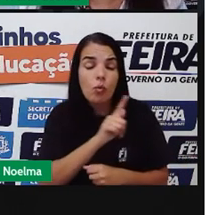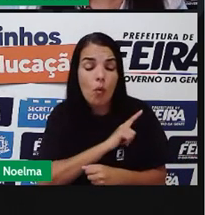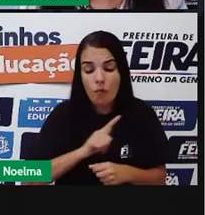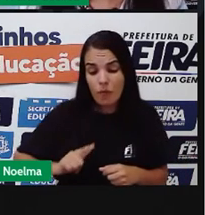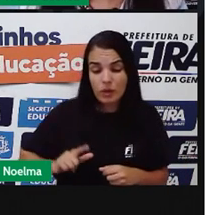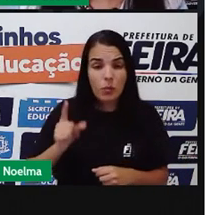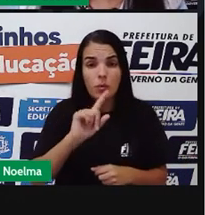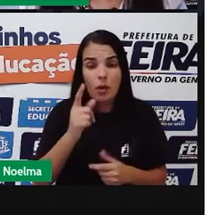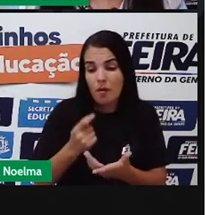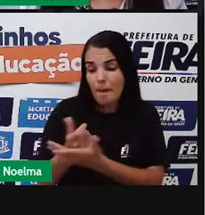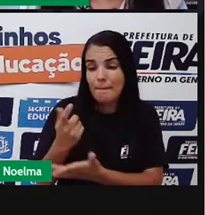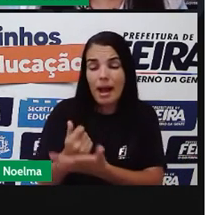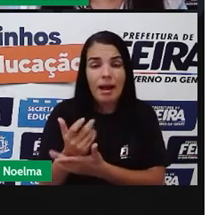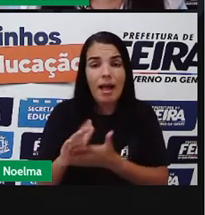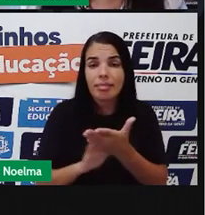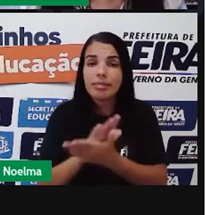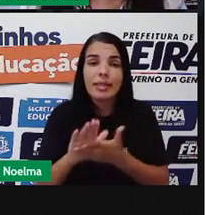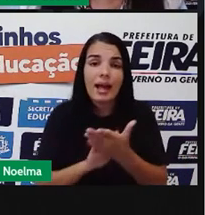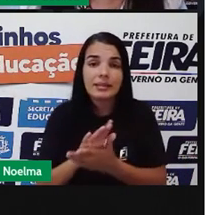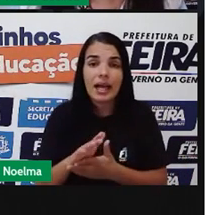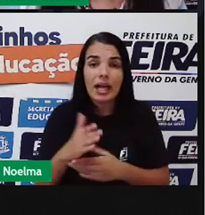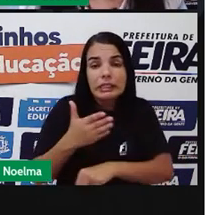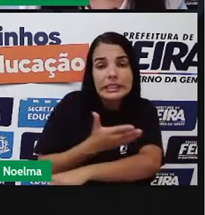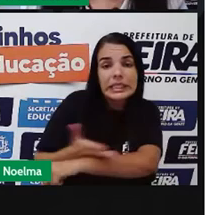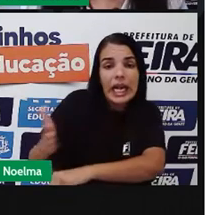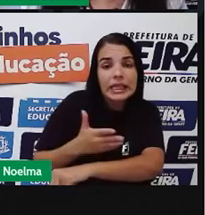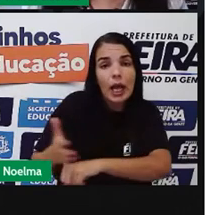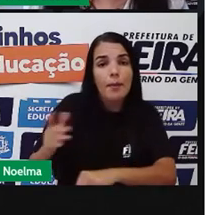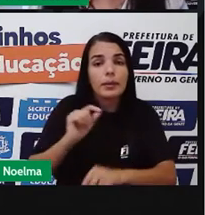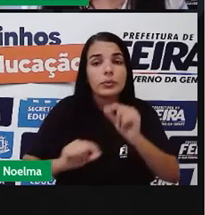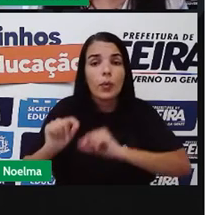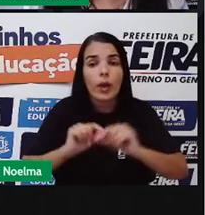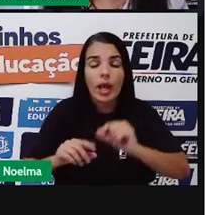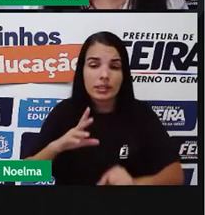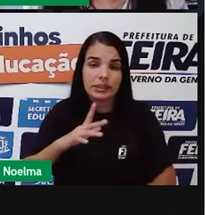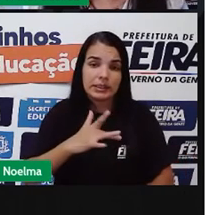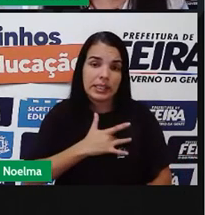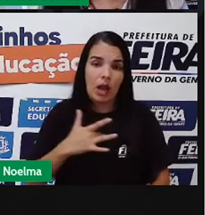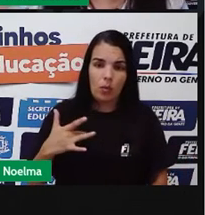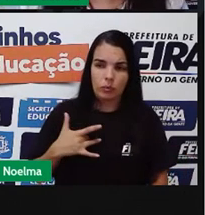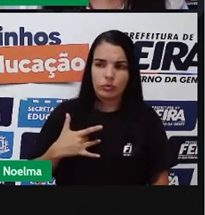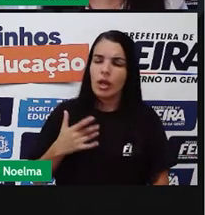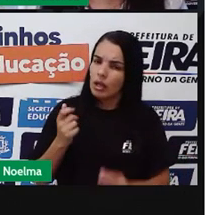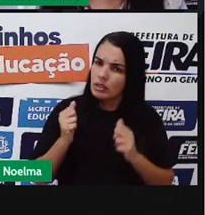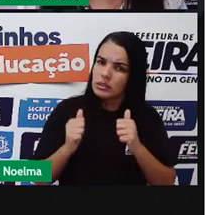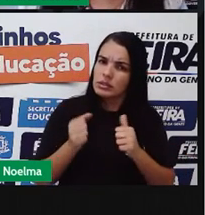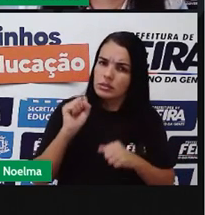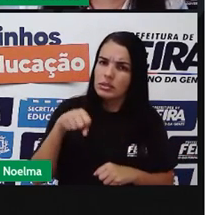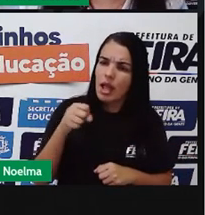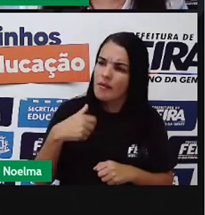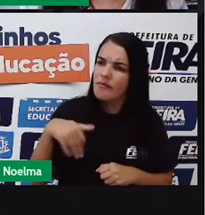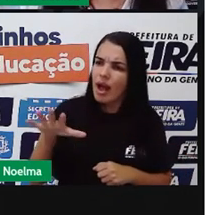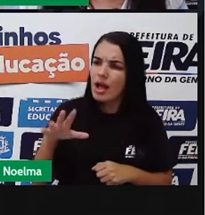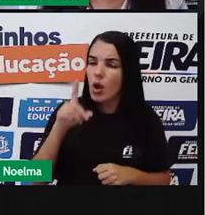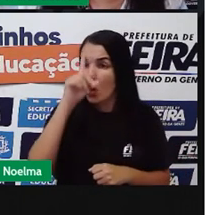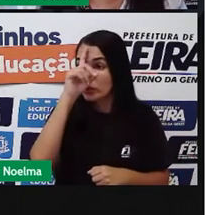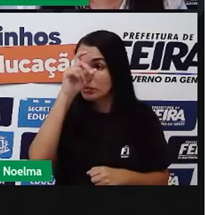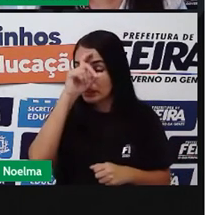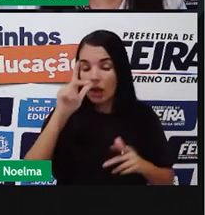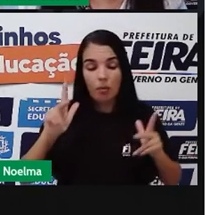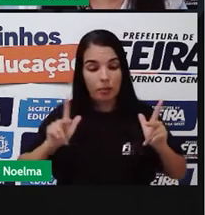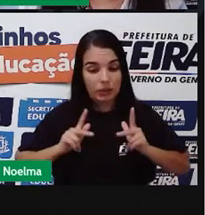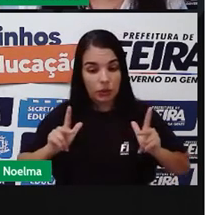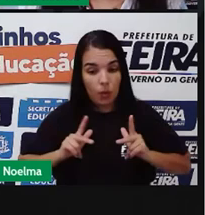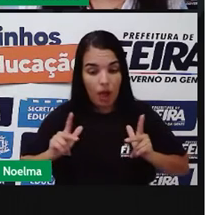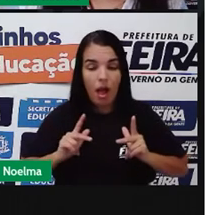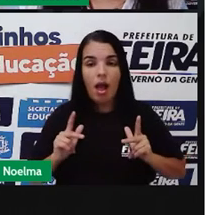gastar com tratamento de saúde, né? Nós, é claro que nós gastamos quando a gente vai para um hospital particular e tal, nós pagamos de